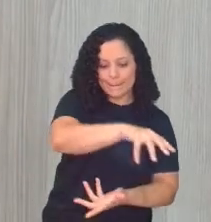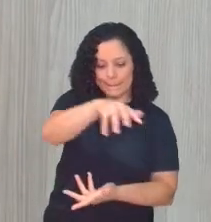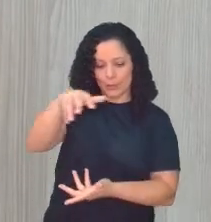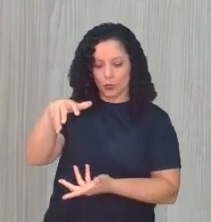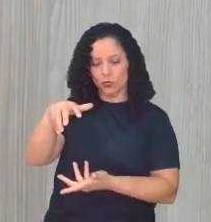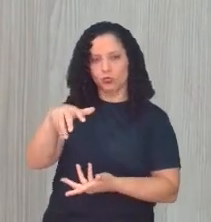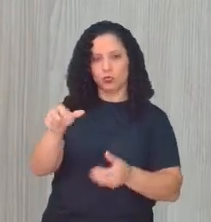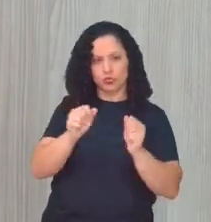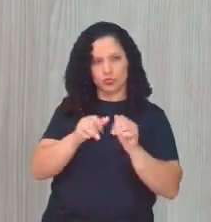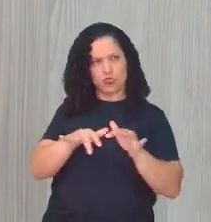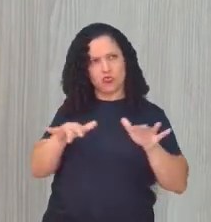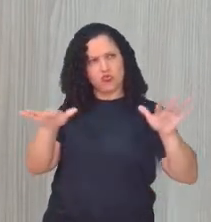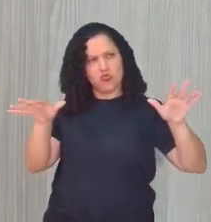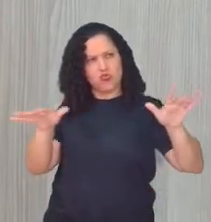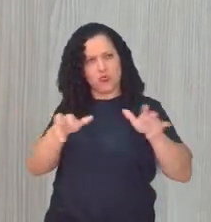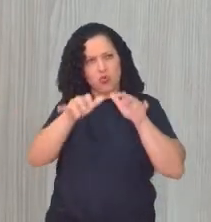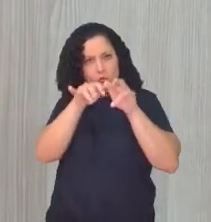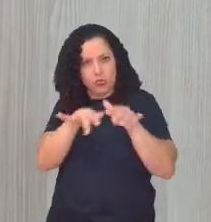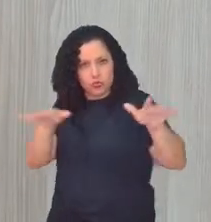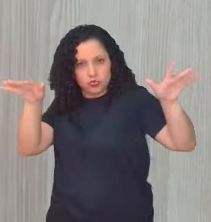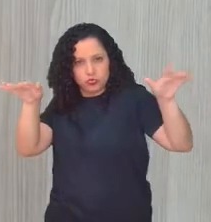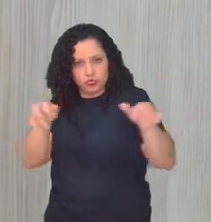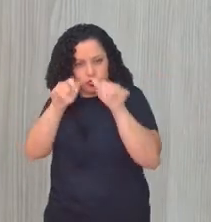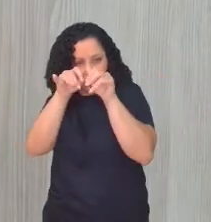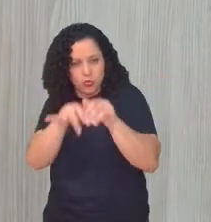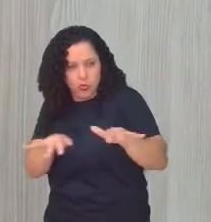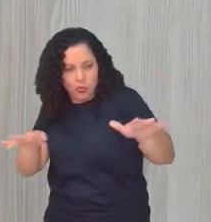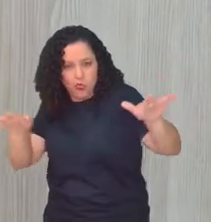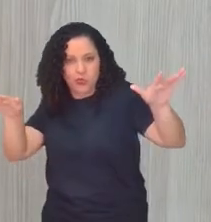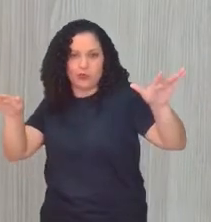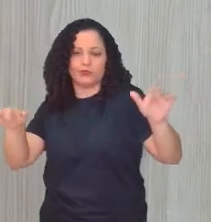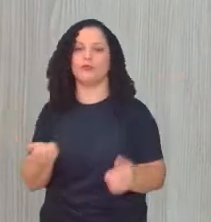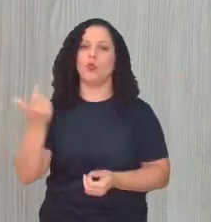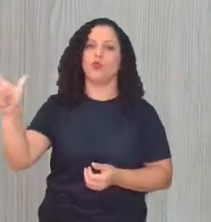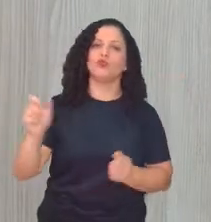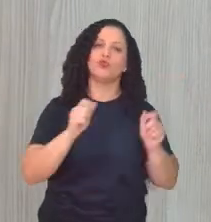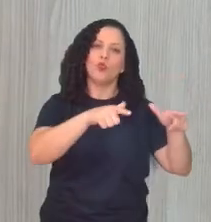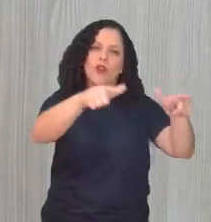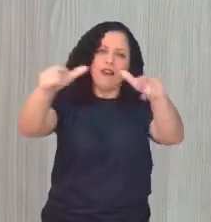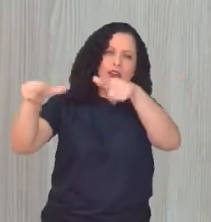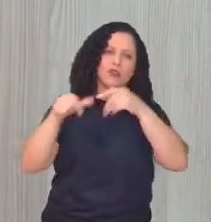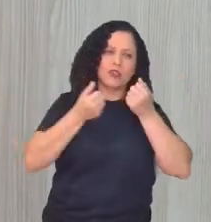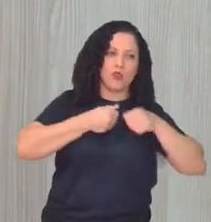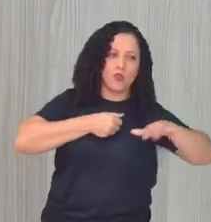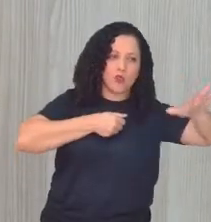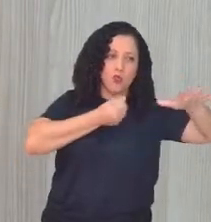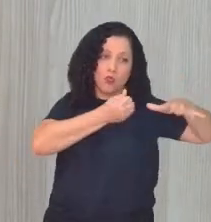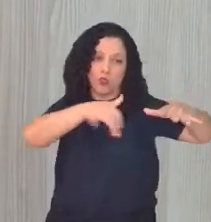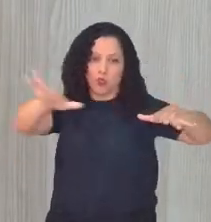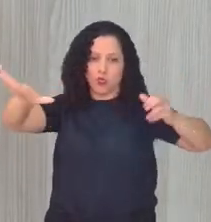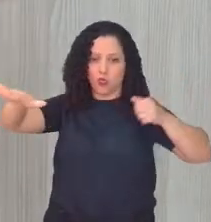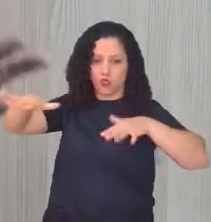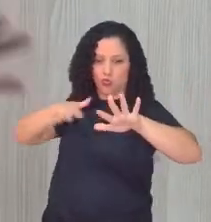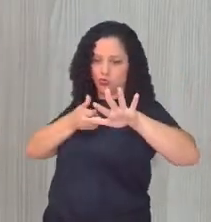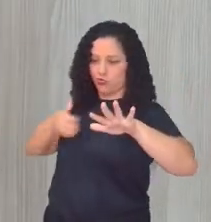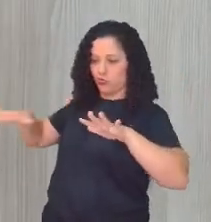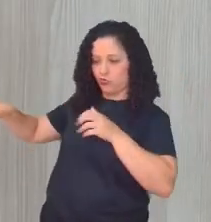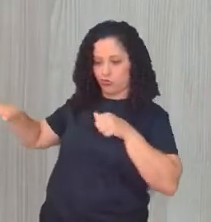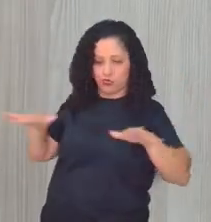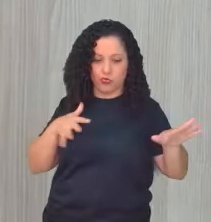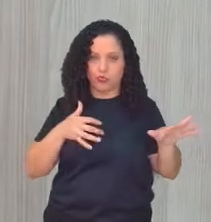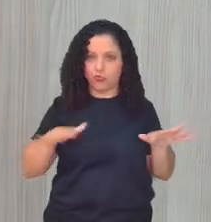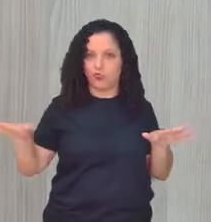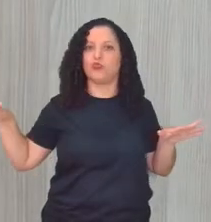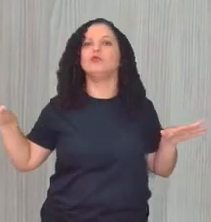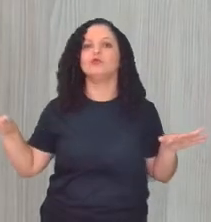massas de ar. E aí vão lá impulsionando para outras localidades. Então, muitas vezes, aqueles pequenos atos aí vai somando com um, vai somando com outro, vai somando